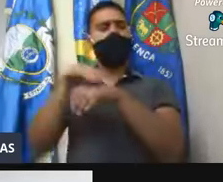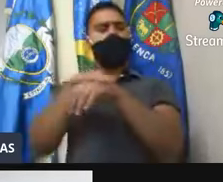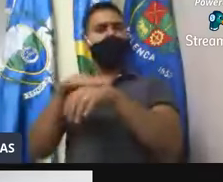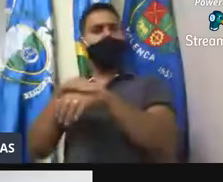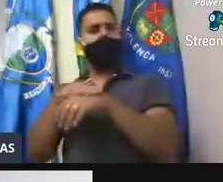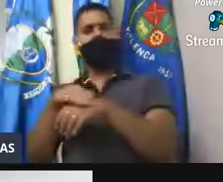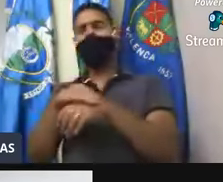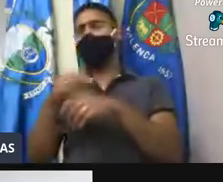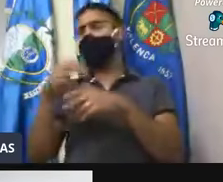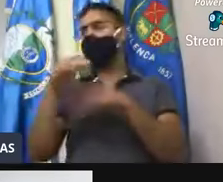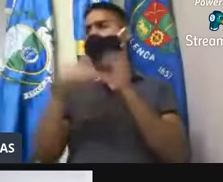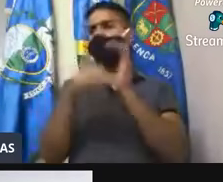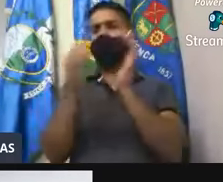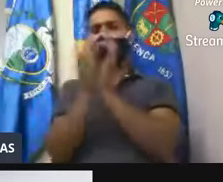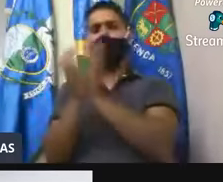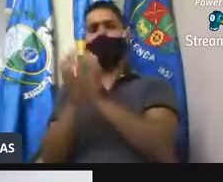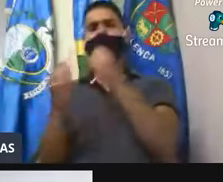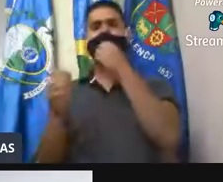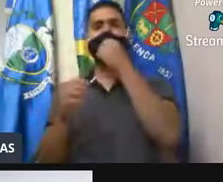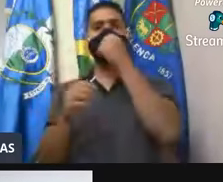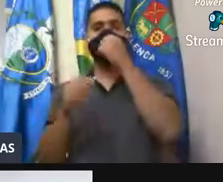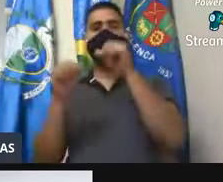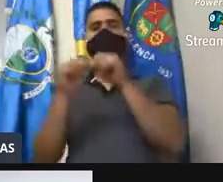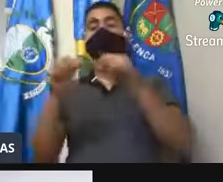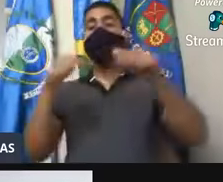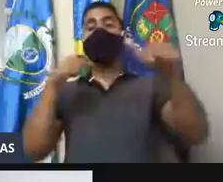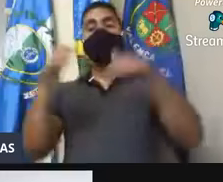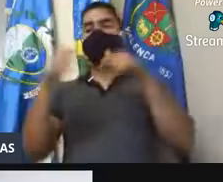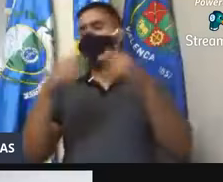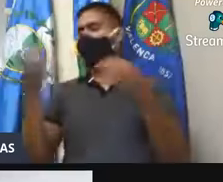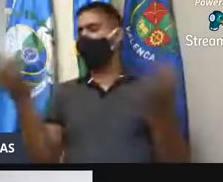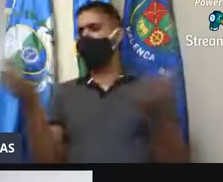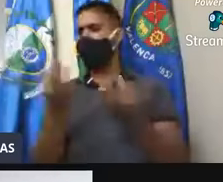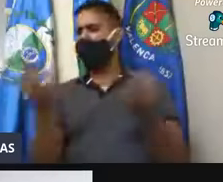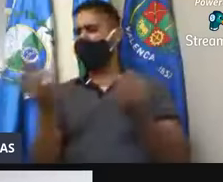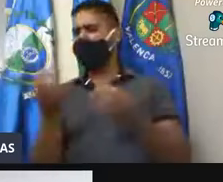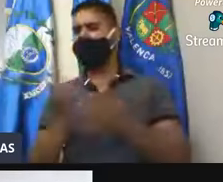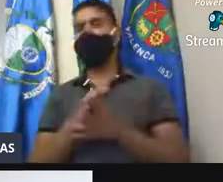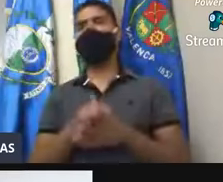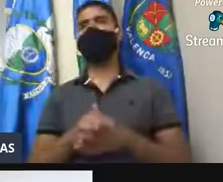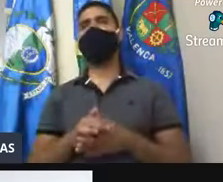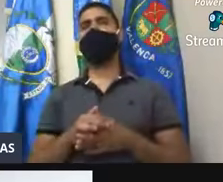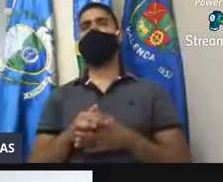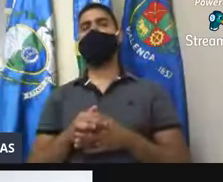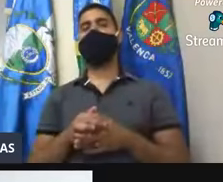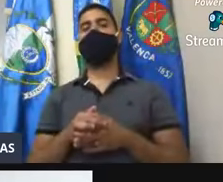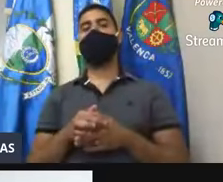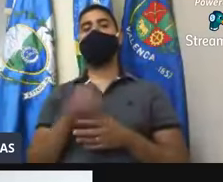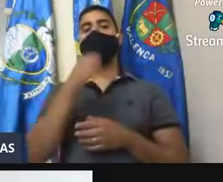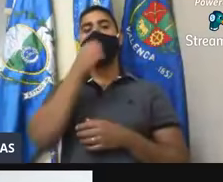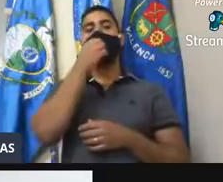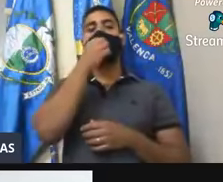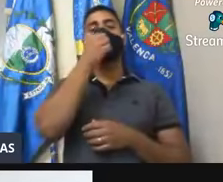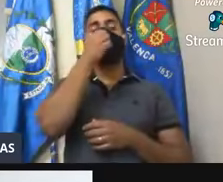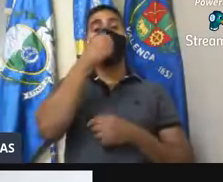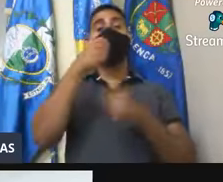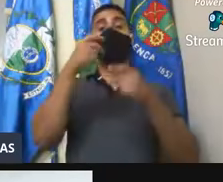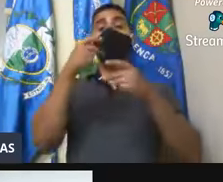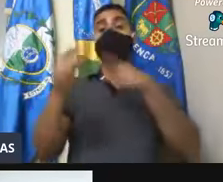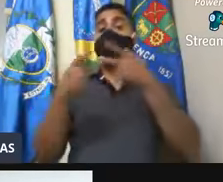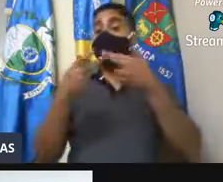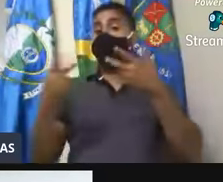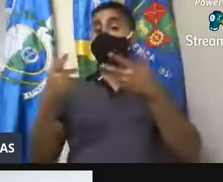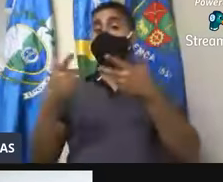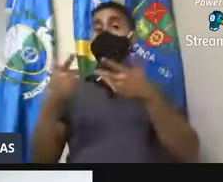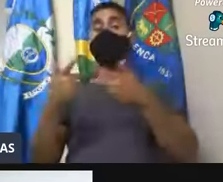anestesistas, enfermeiros, técnicos, fizeram um trabalho excepcional, né? E o doutor Bernardo relatando o que aconteceu.